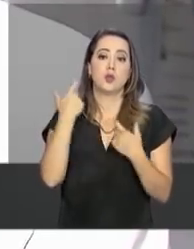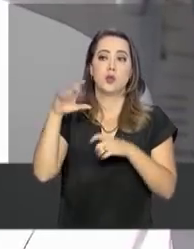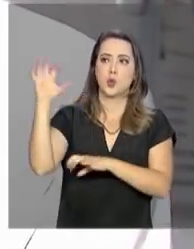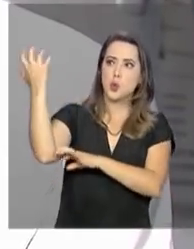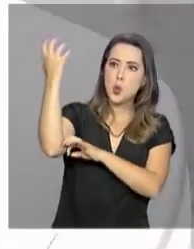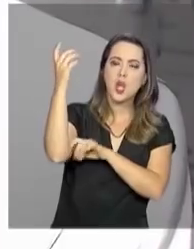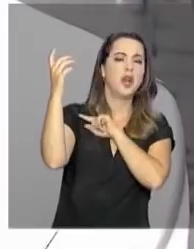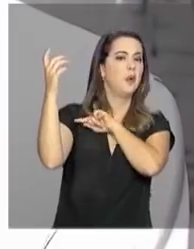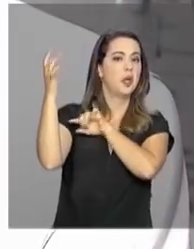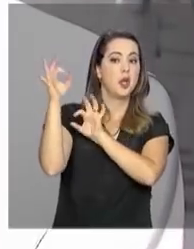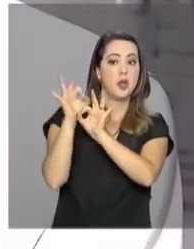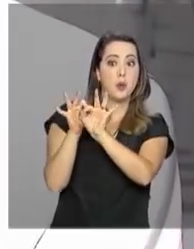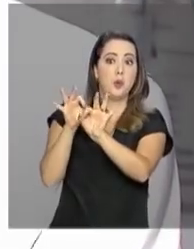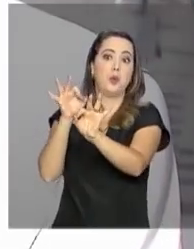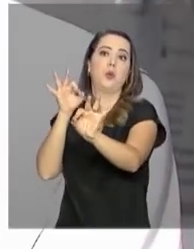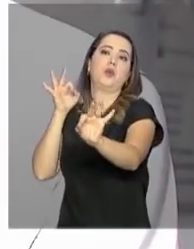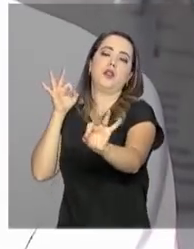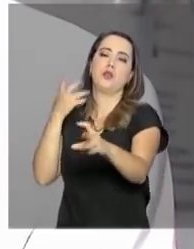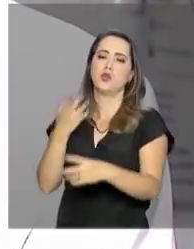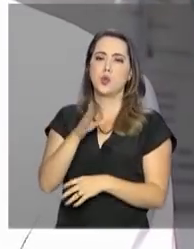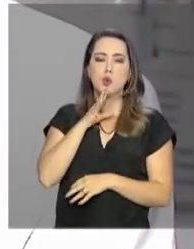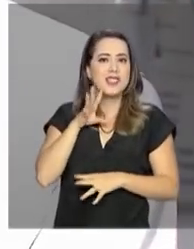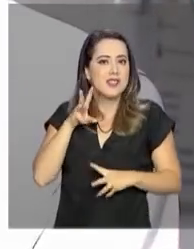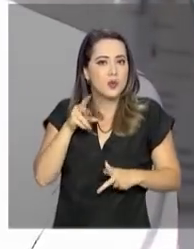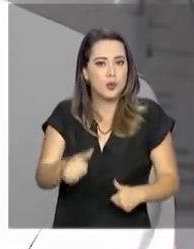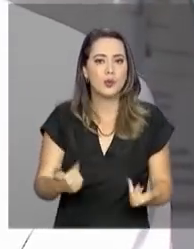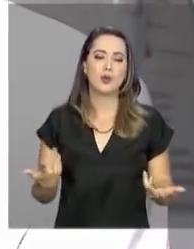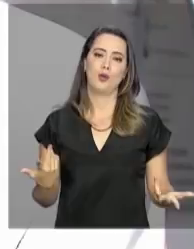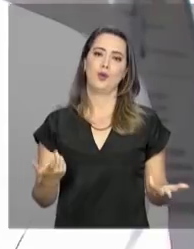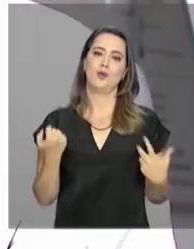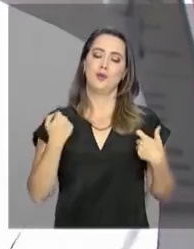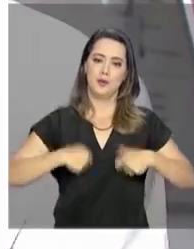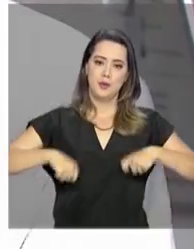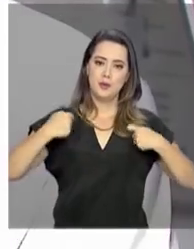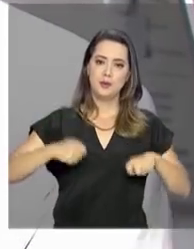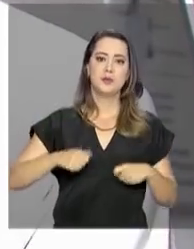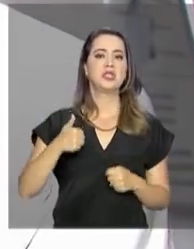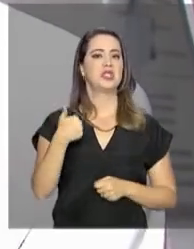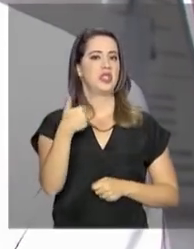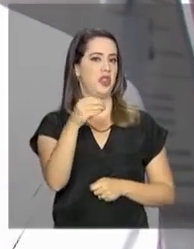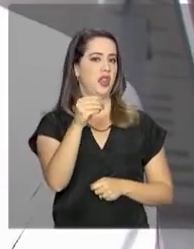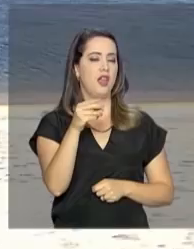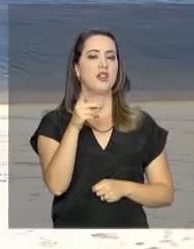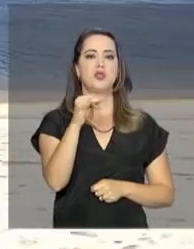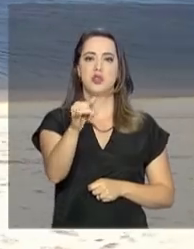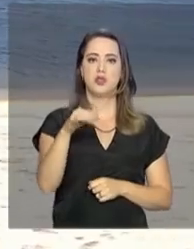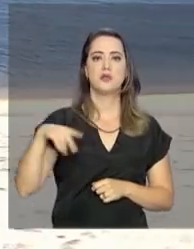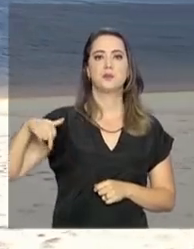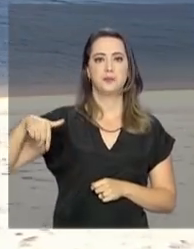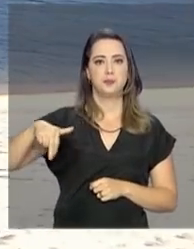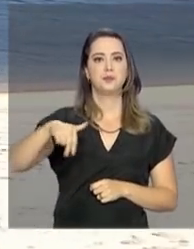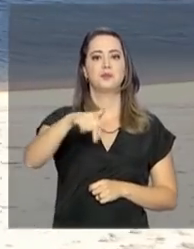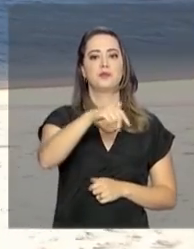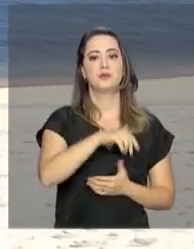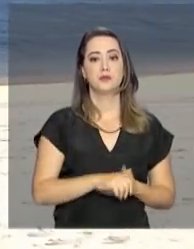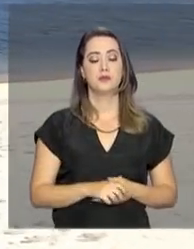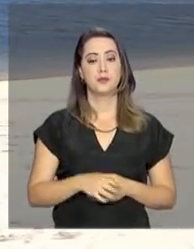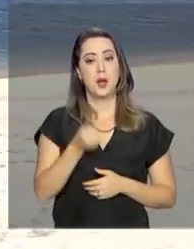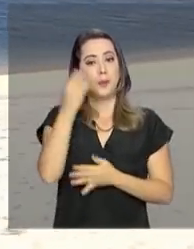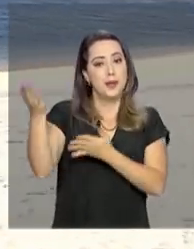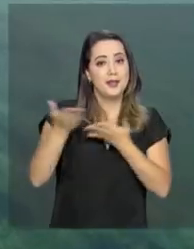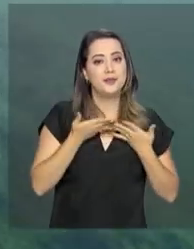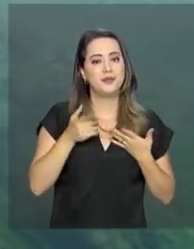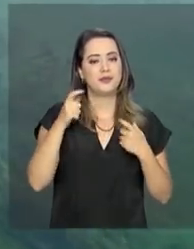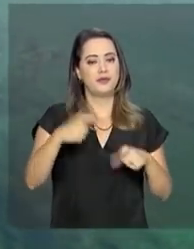muito grande. Aí a pessoa que quiser conhecer todos, é uns 10 dias de caminhada. Bem-vindos ao Parque